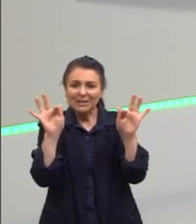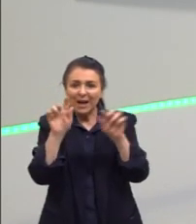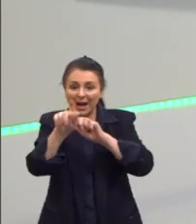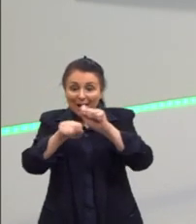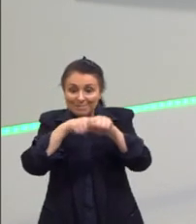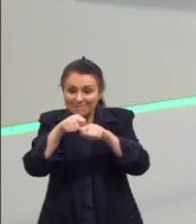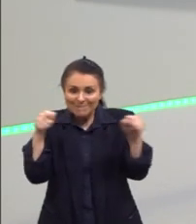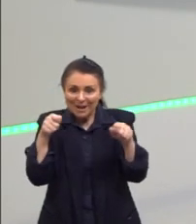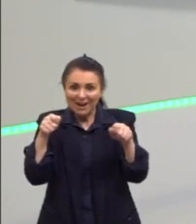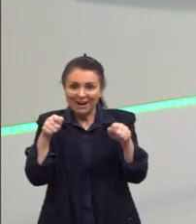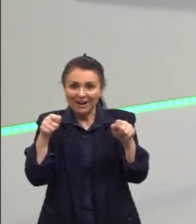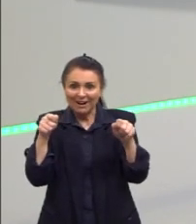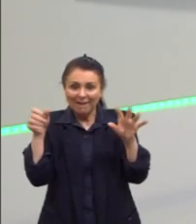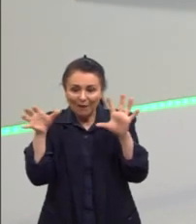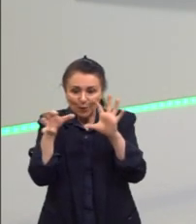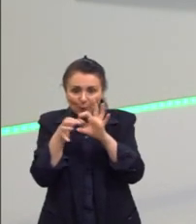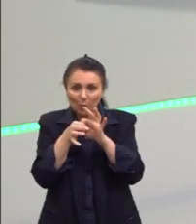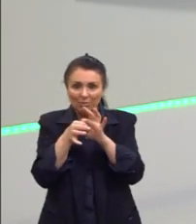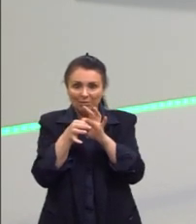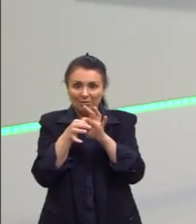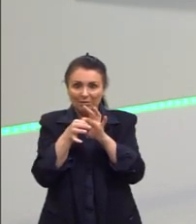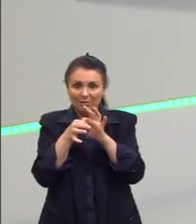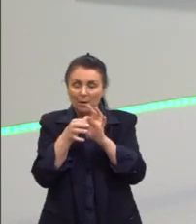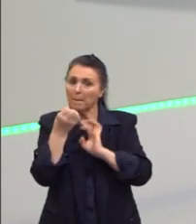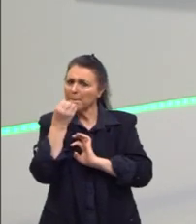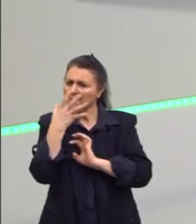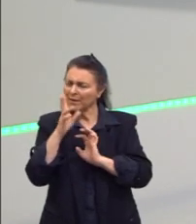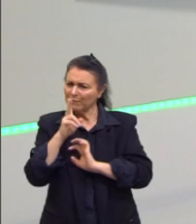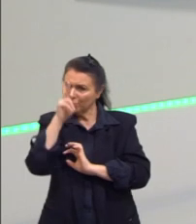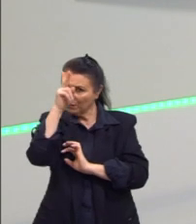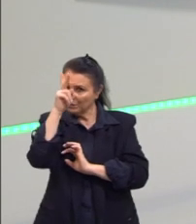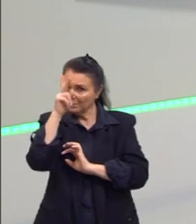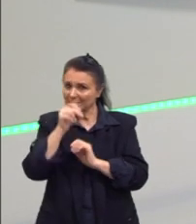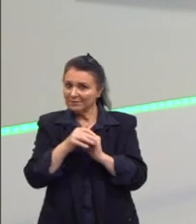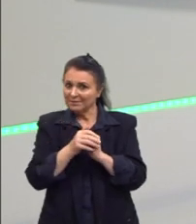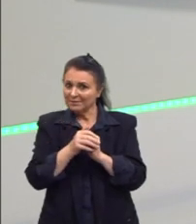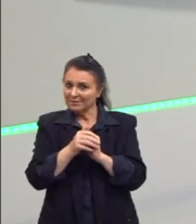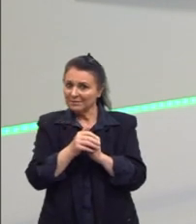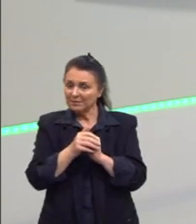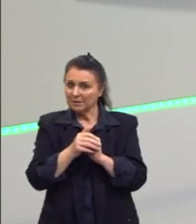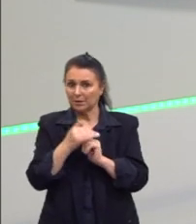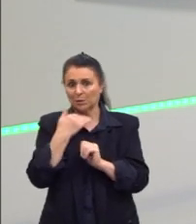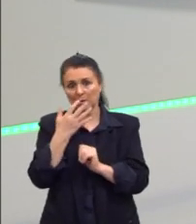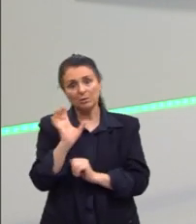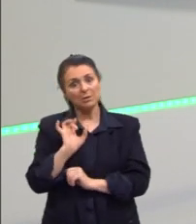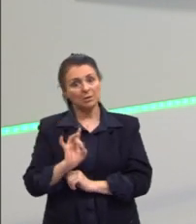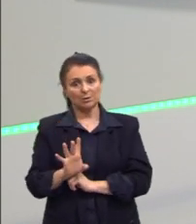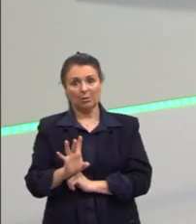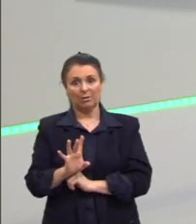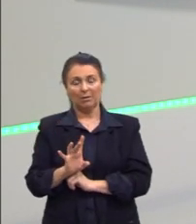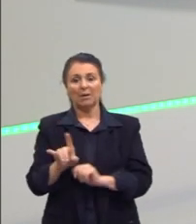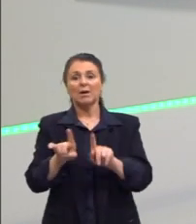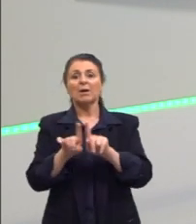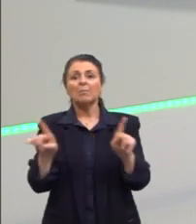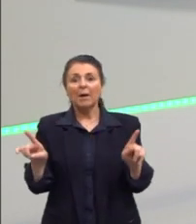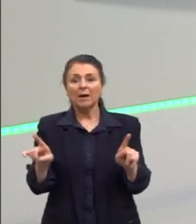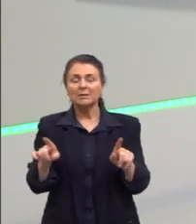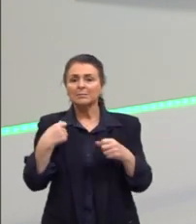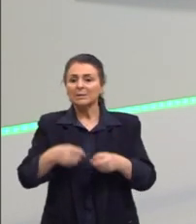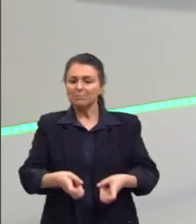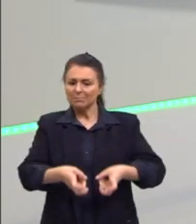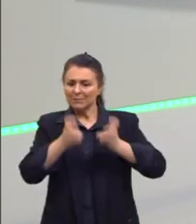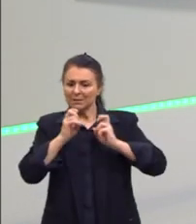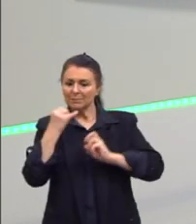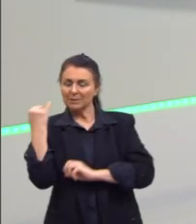amarra. Faz o nó bem feito, senão elas se soltam. Não basta isso. Basta apenas perceber a